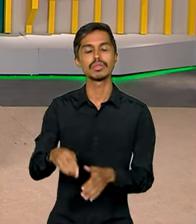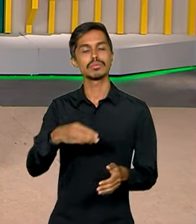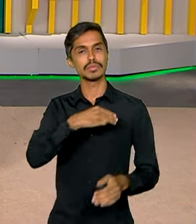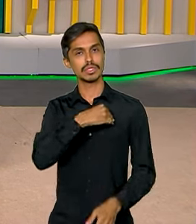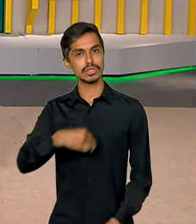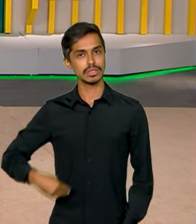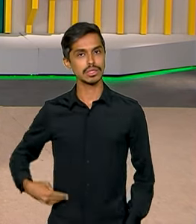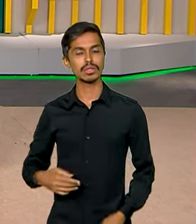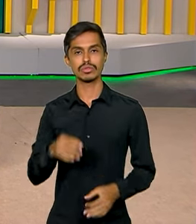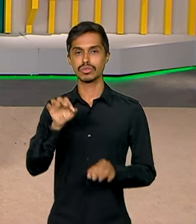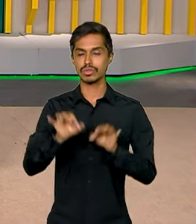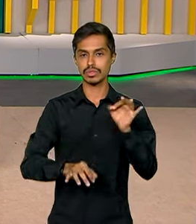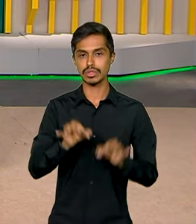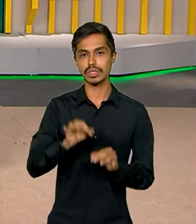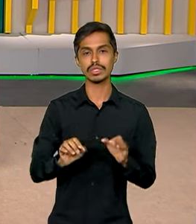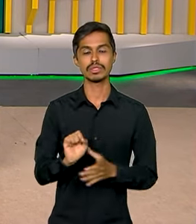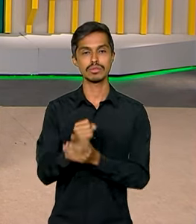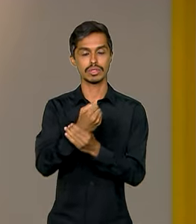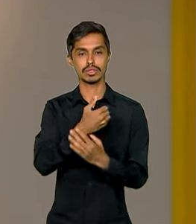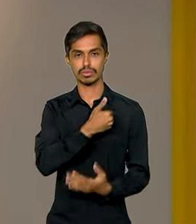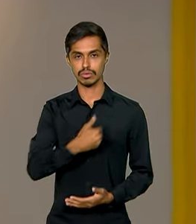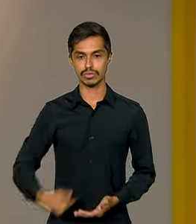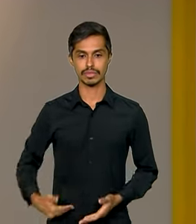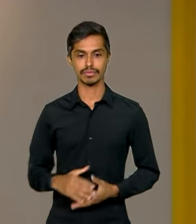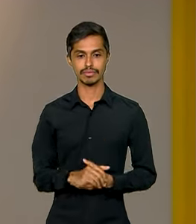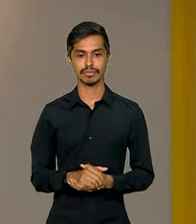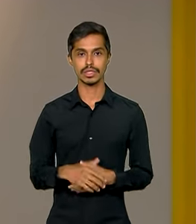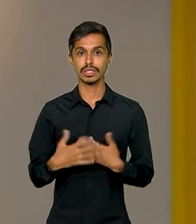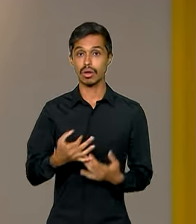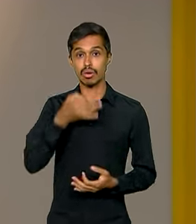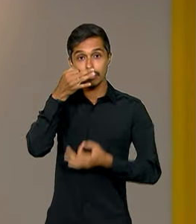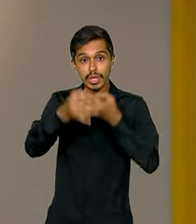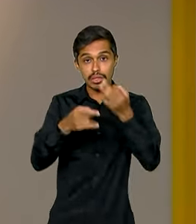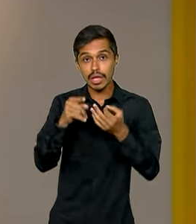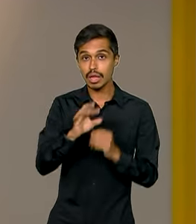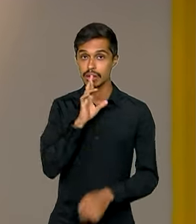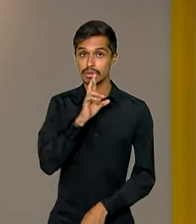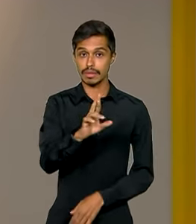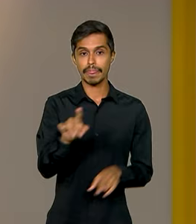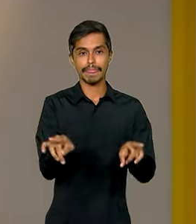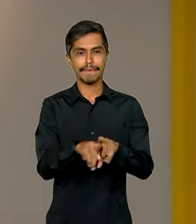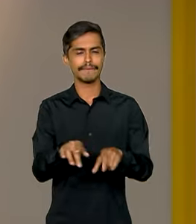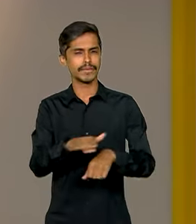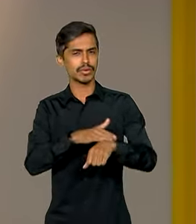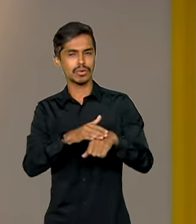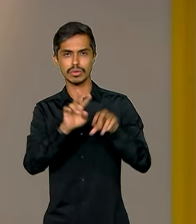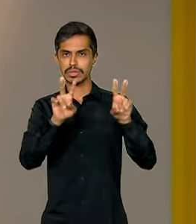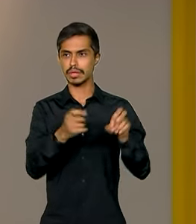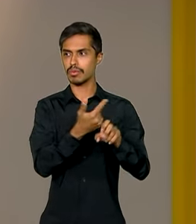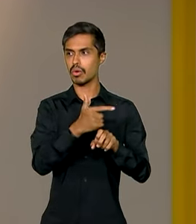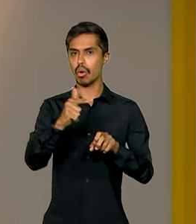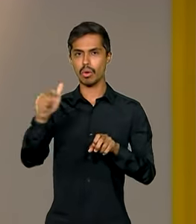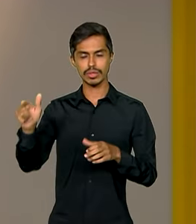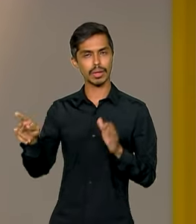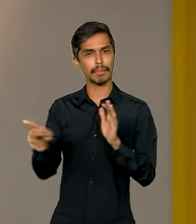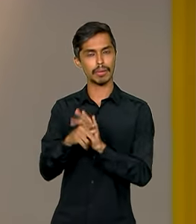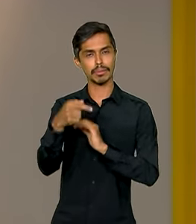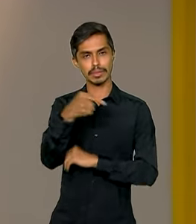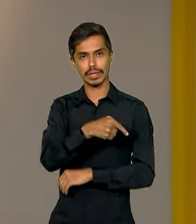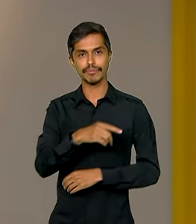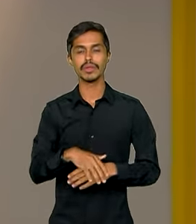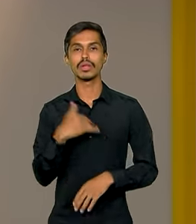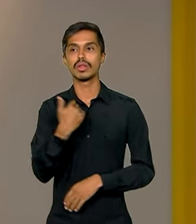Ministério da Justiça e Segurança Pública. Para comentar os resultados e também conversar sobre outras ações da pasta,